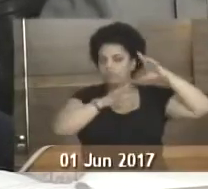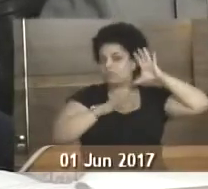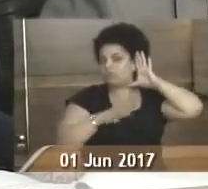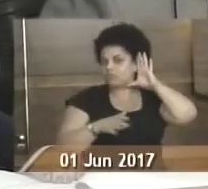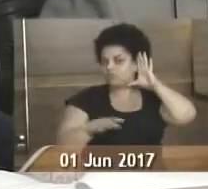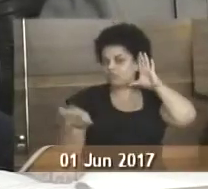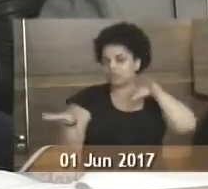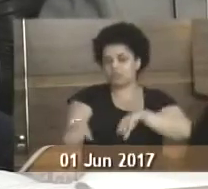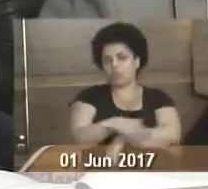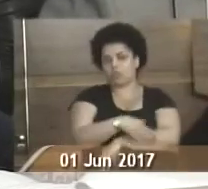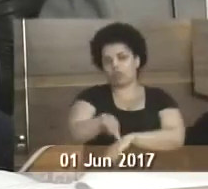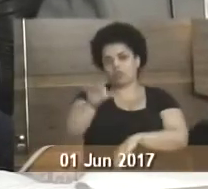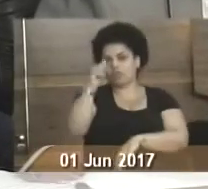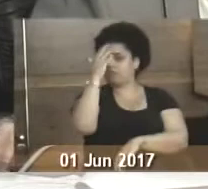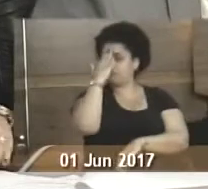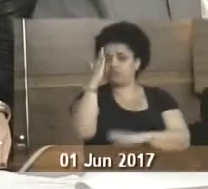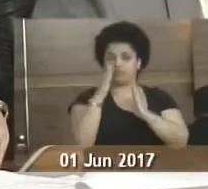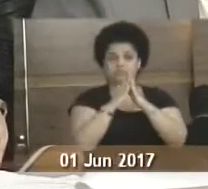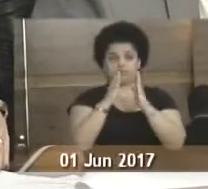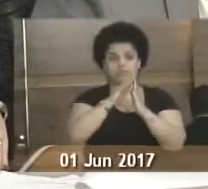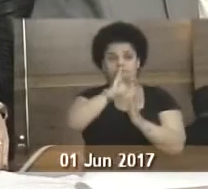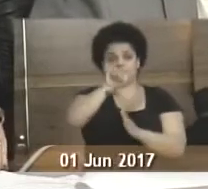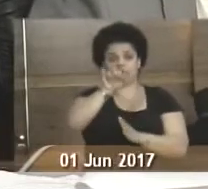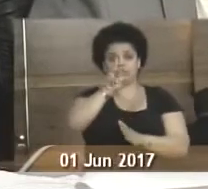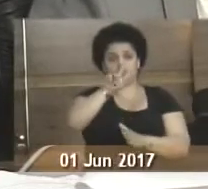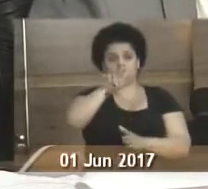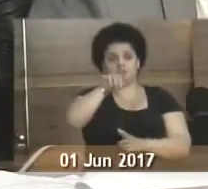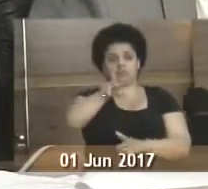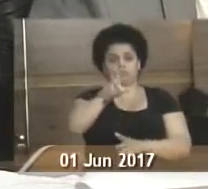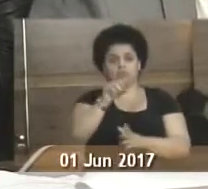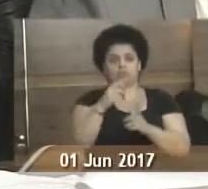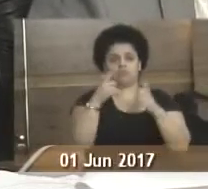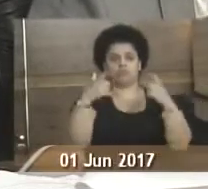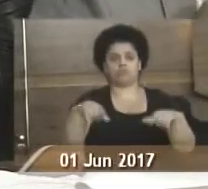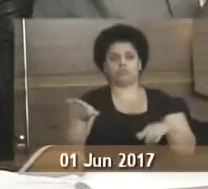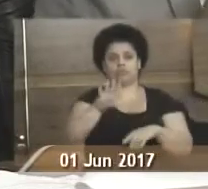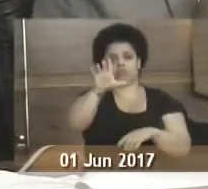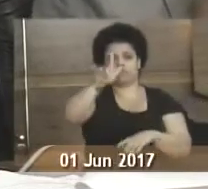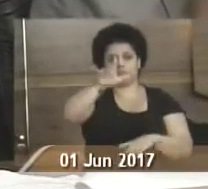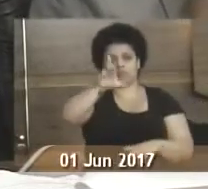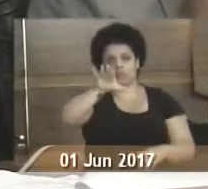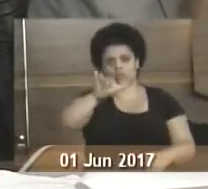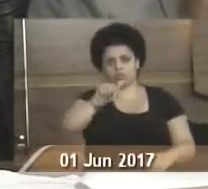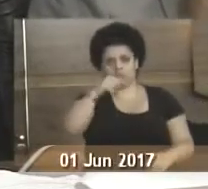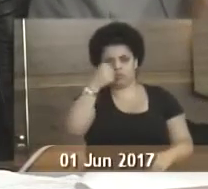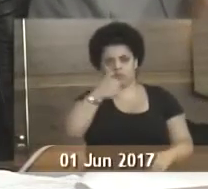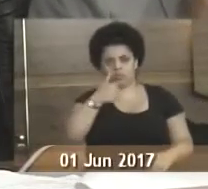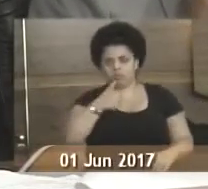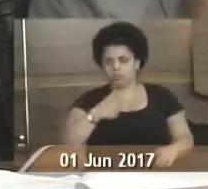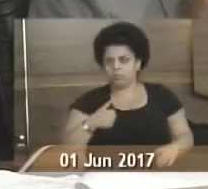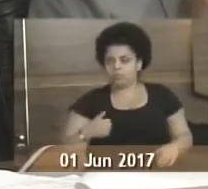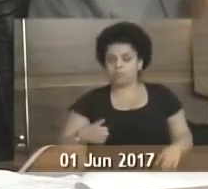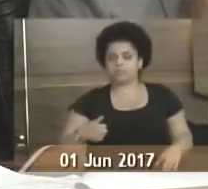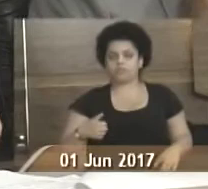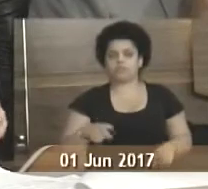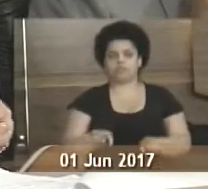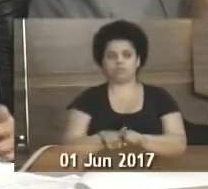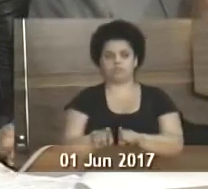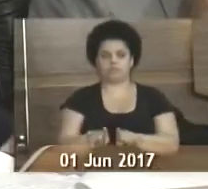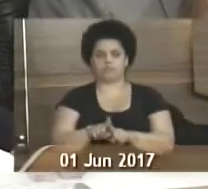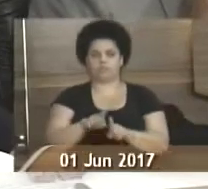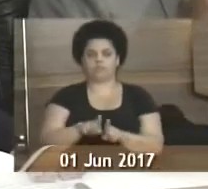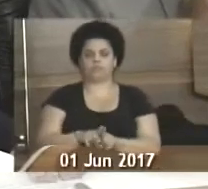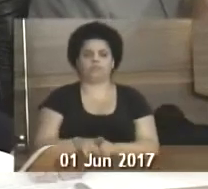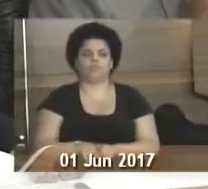Rua A, em frente à casa do Sr. Jorginho, no bairro Morro da Glória I. Requerimento nº 636, de 2017,